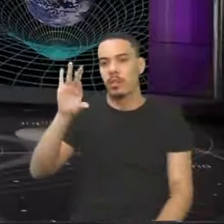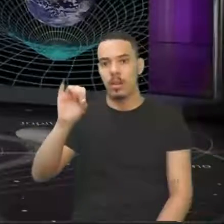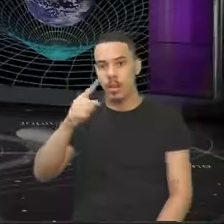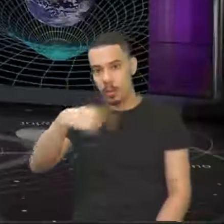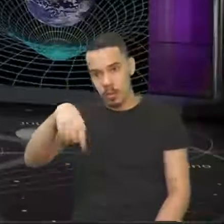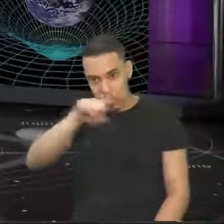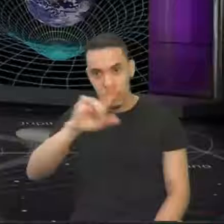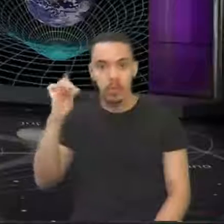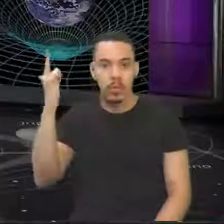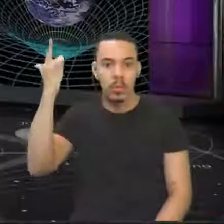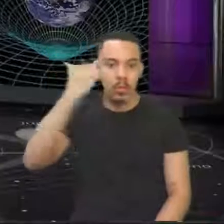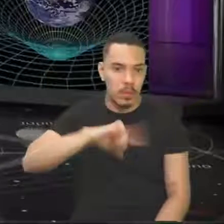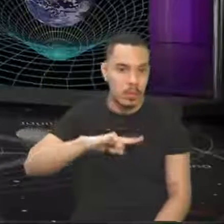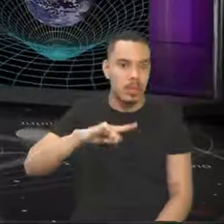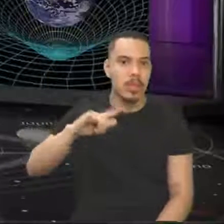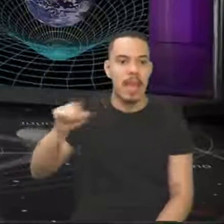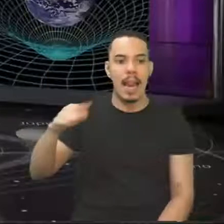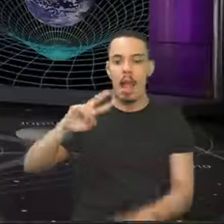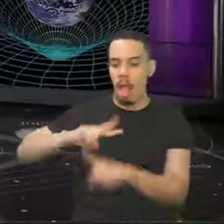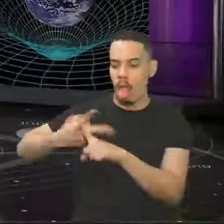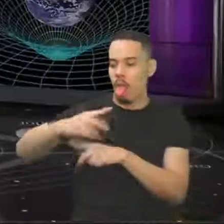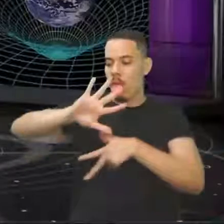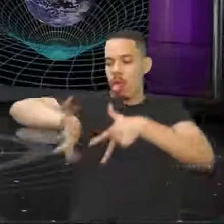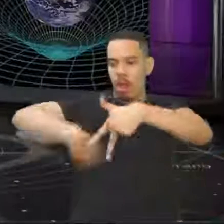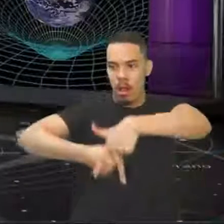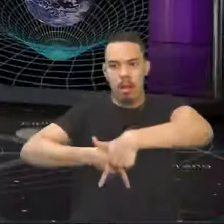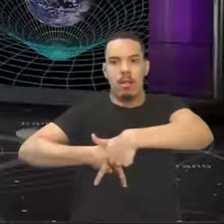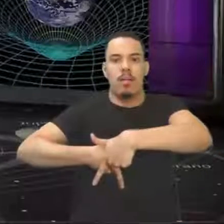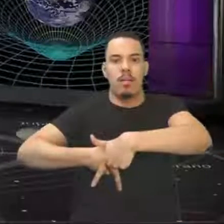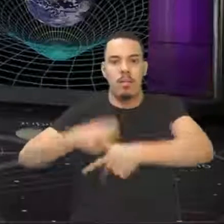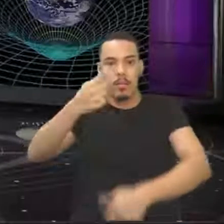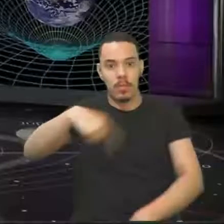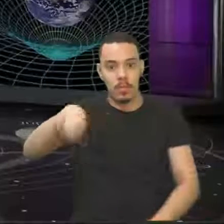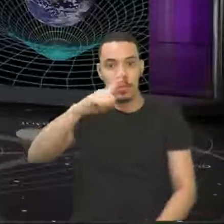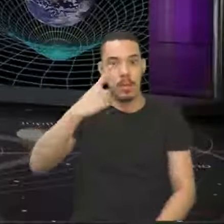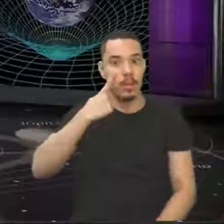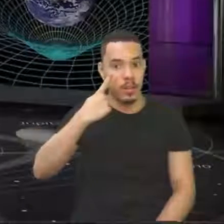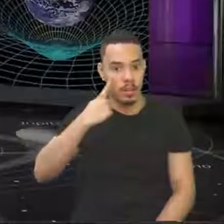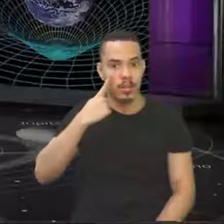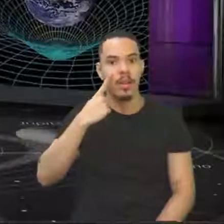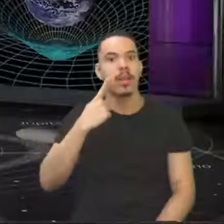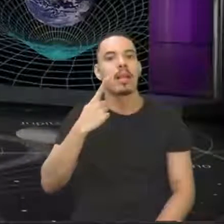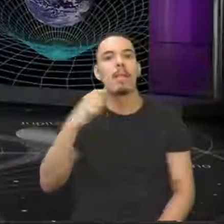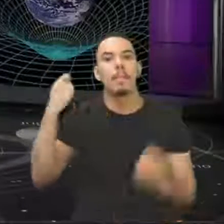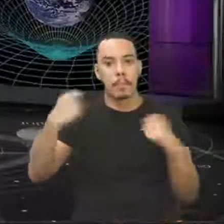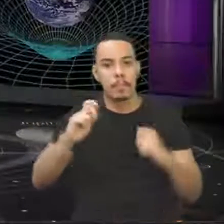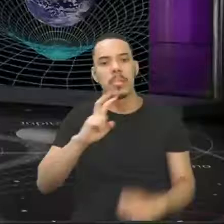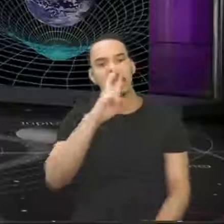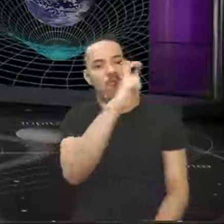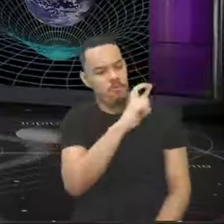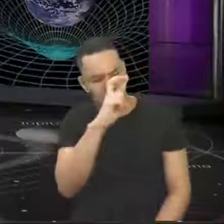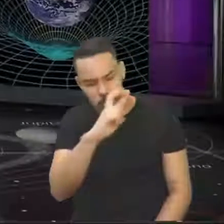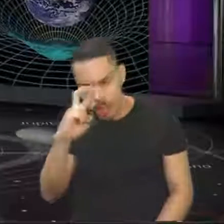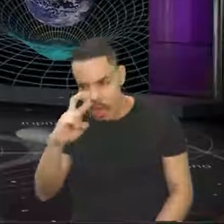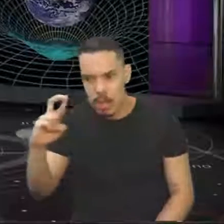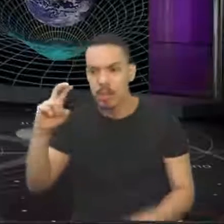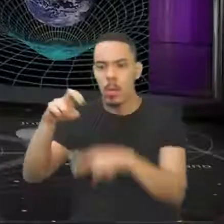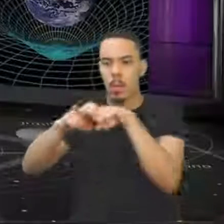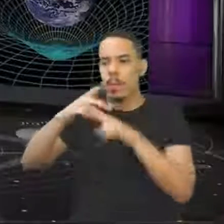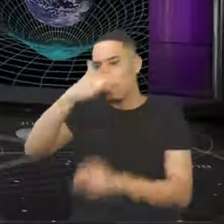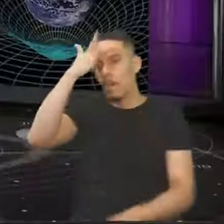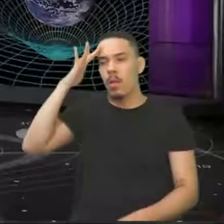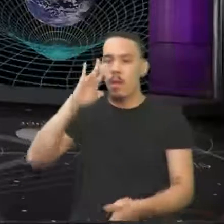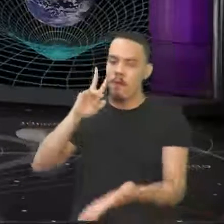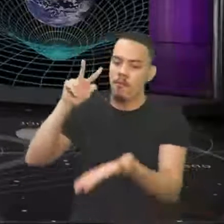ganhava fraudando. Você vê, então, que é preciso a fiscalização, se as pessoas vão lá,